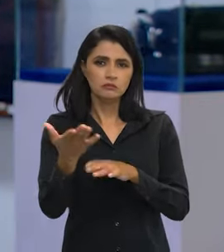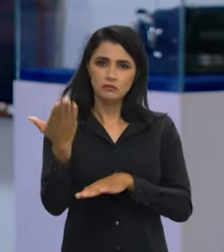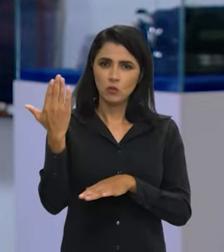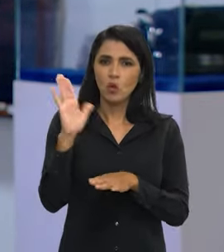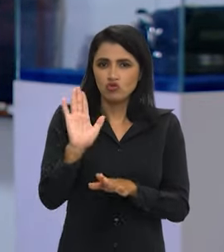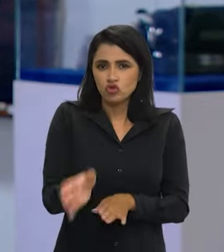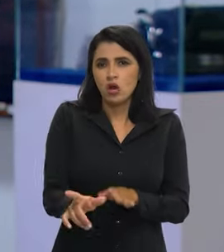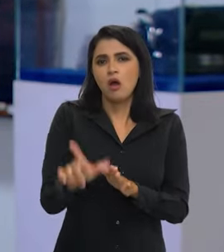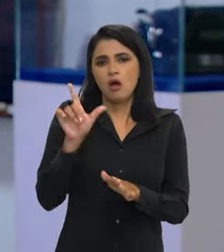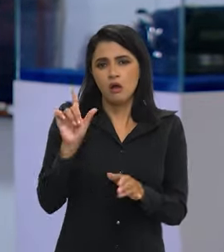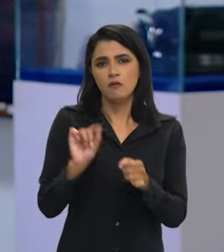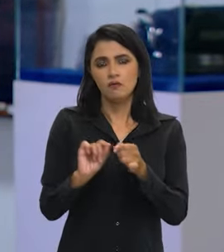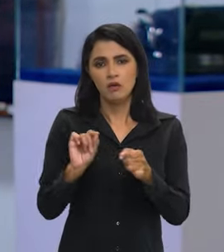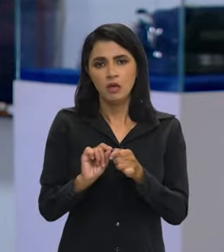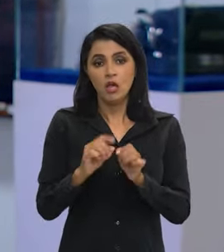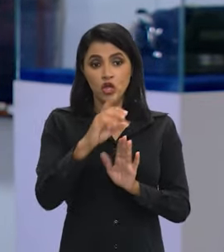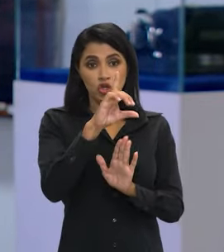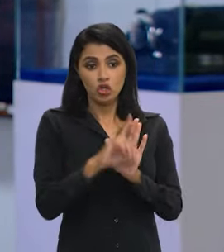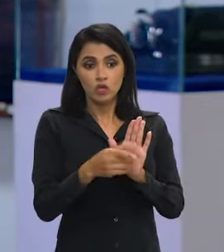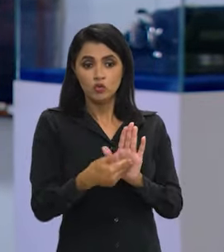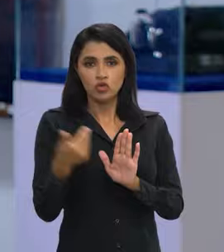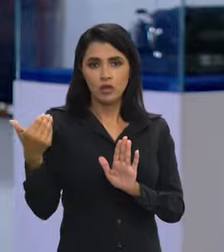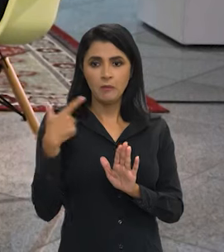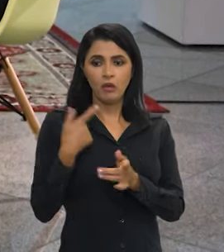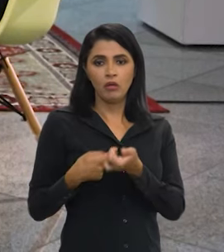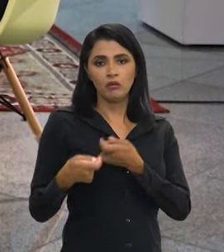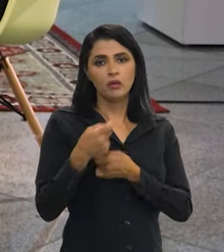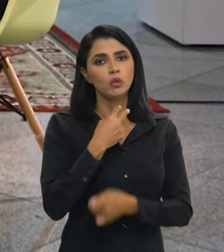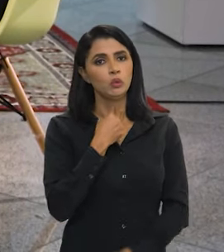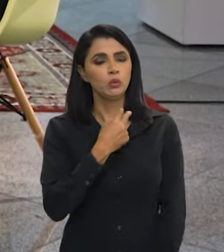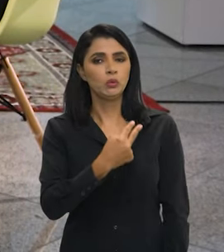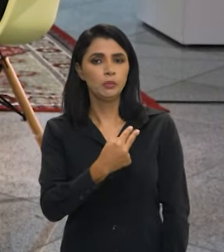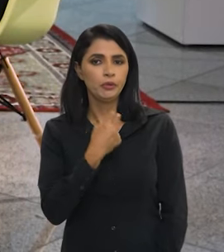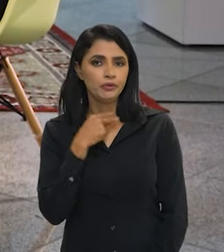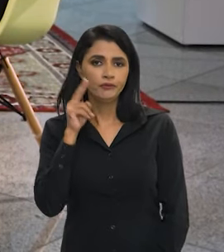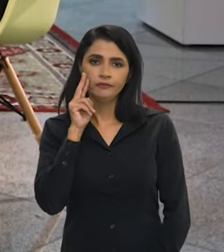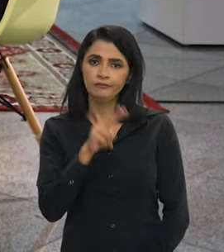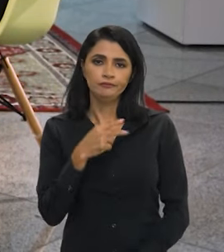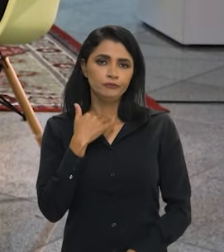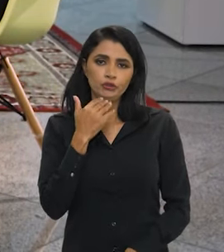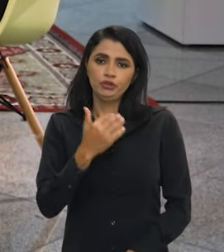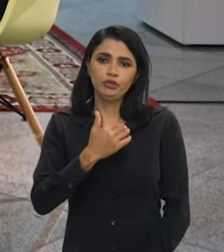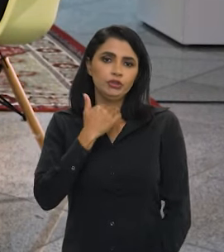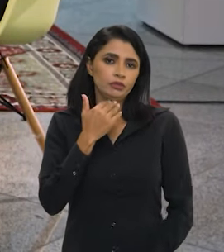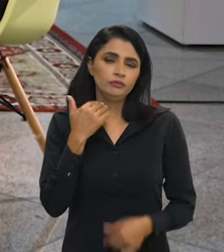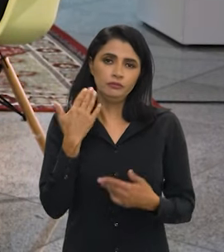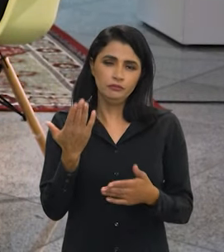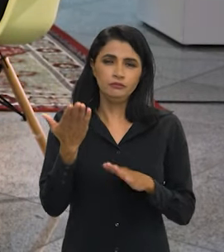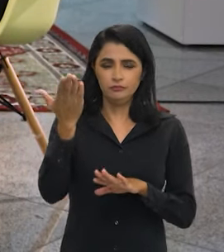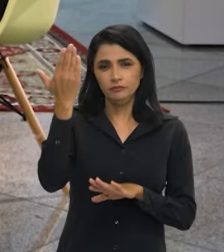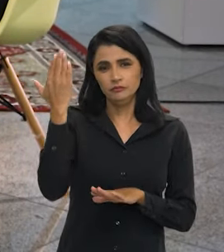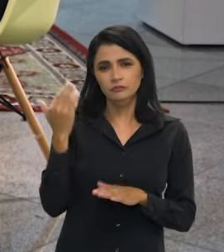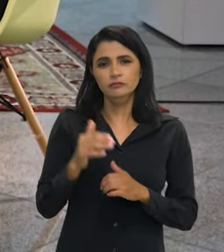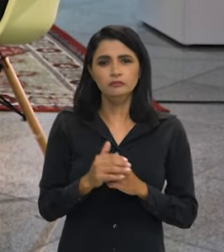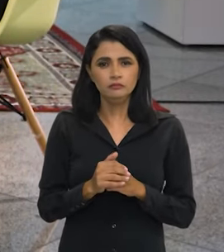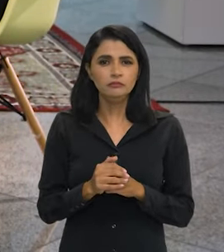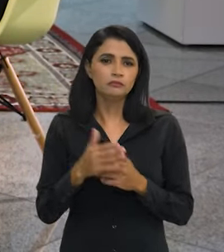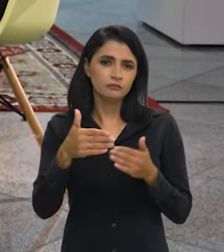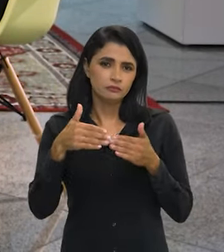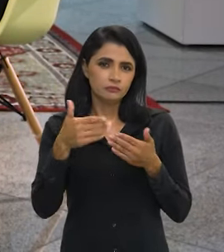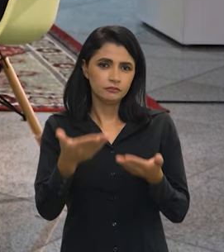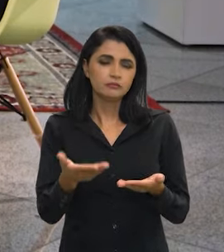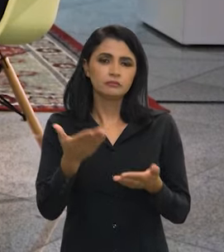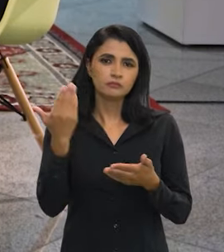como já foi feito, de tirar o direito das pessoas para economizar fiscalmente. A gente viu que não deu certo. Não dá certo. Certa época, se